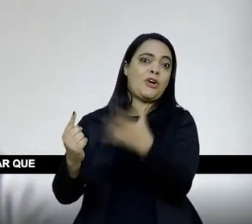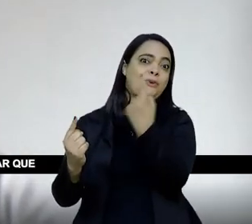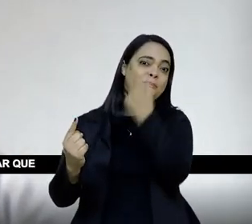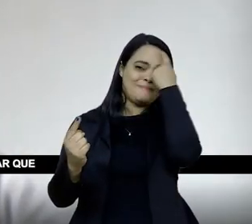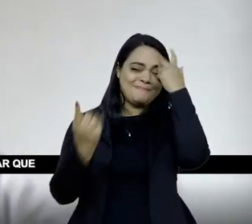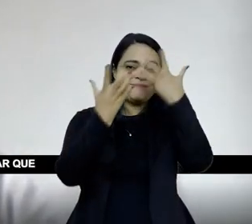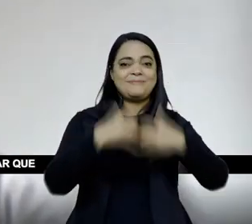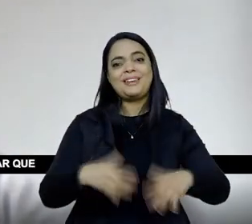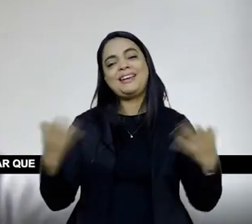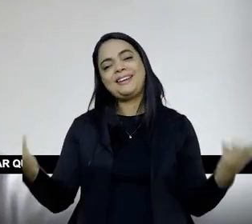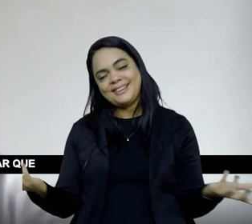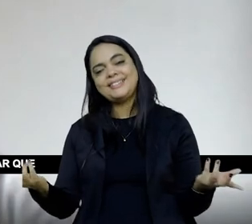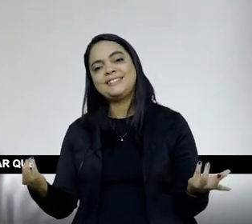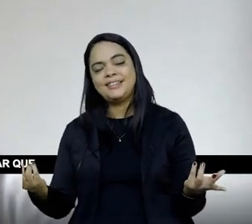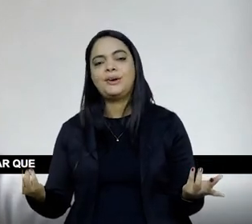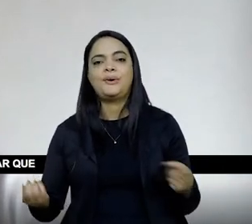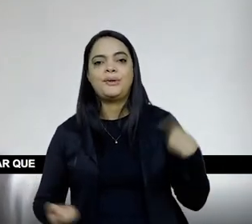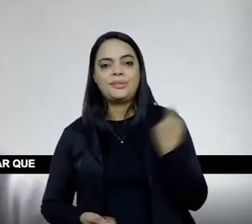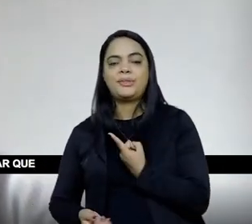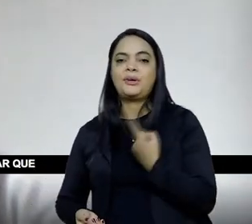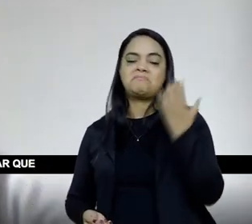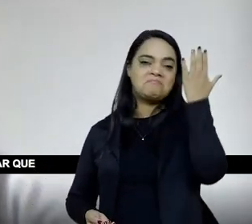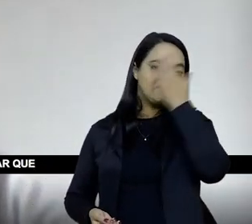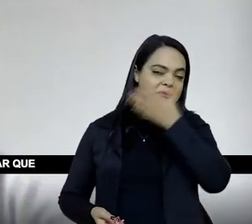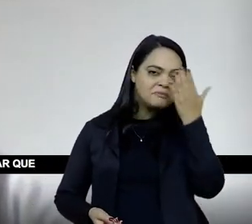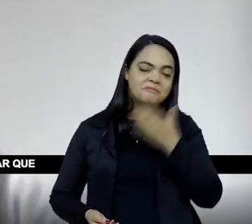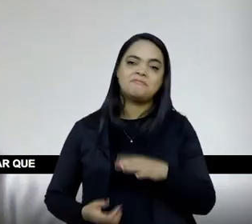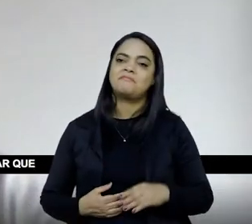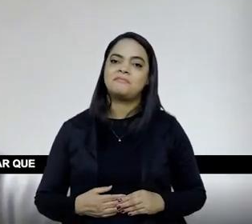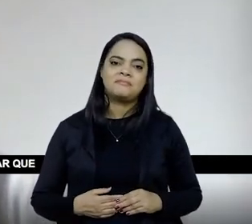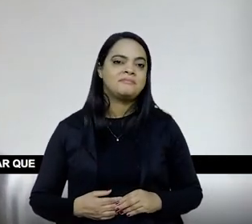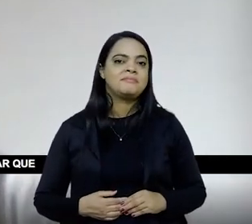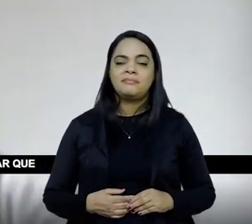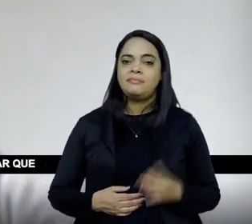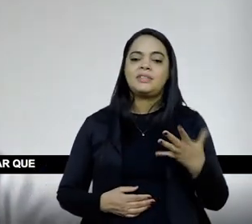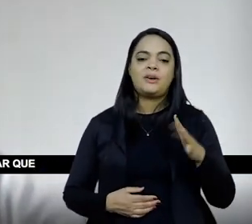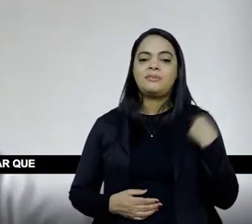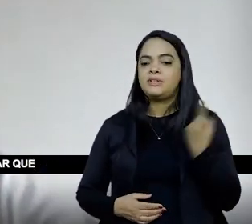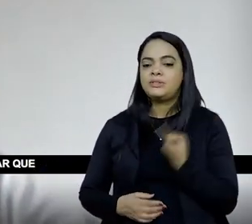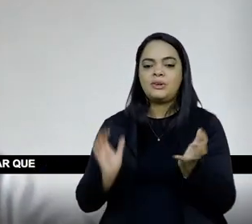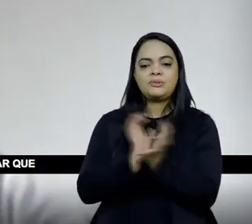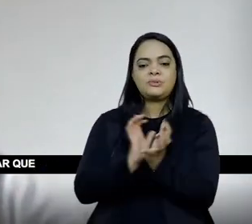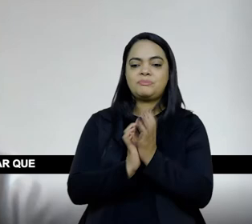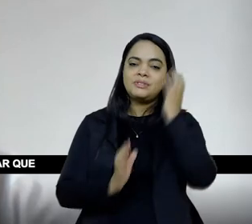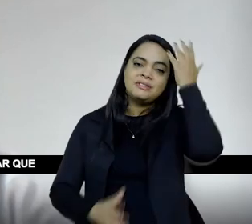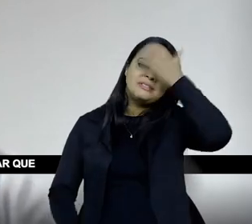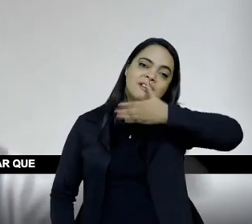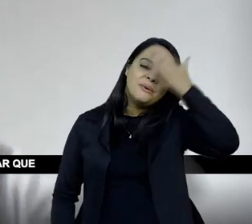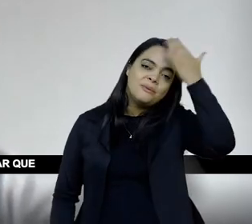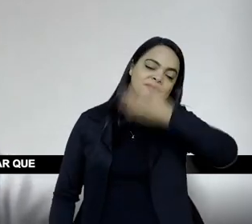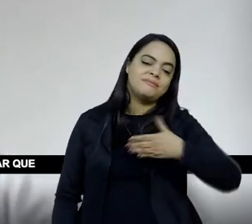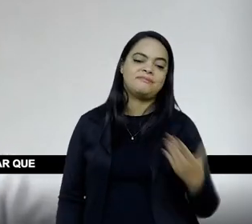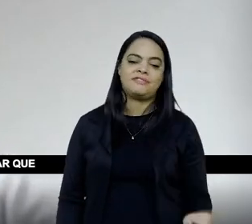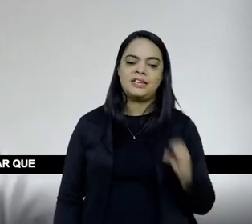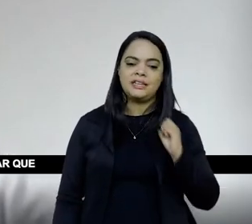senso comum mais naturalizado, a gente não vê, né? A gente não... Se a gente não tiver um